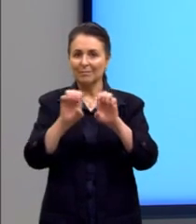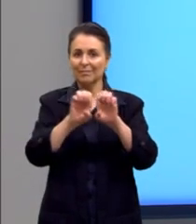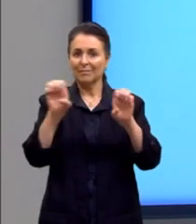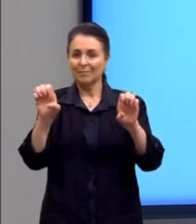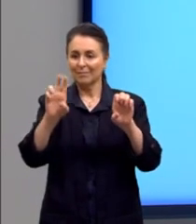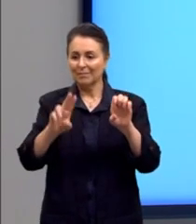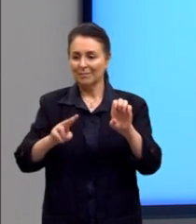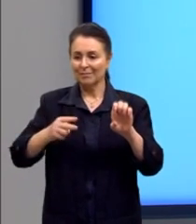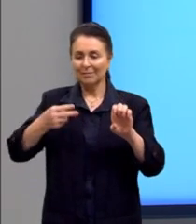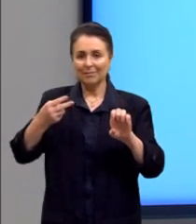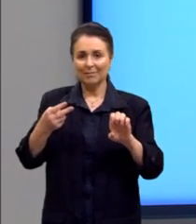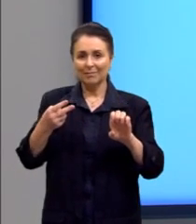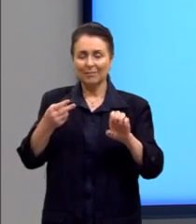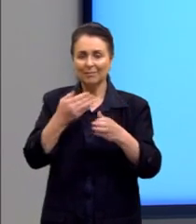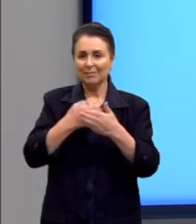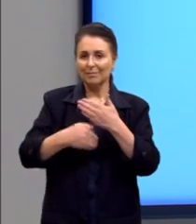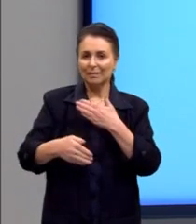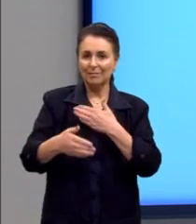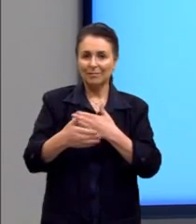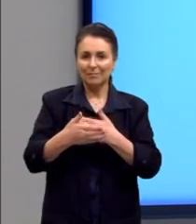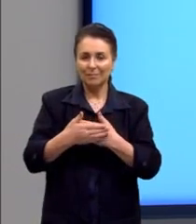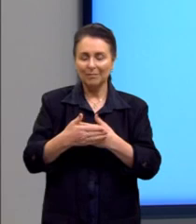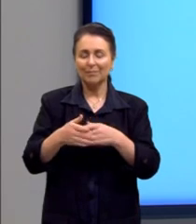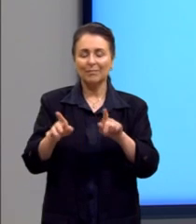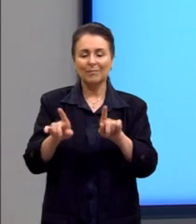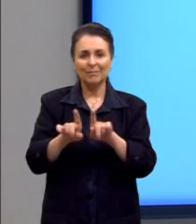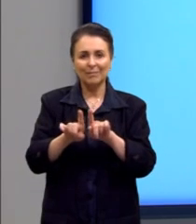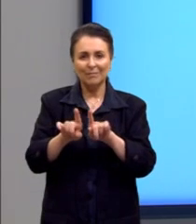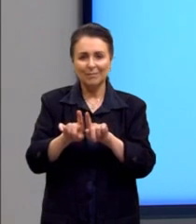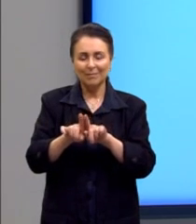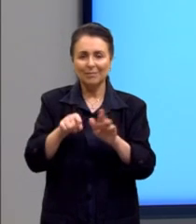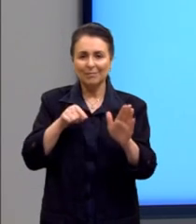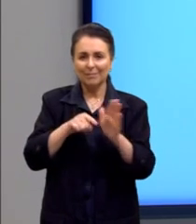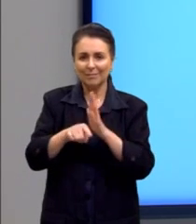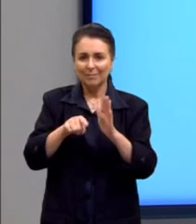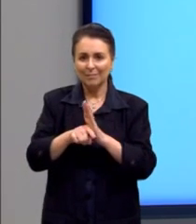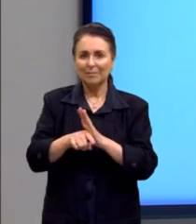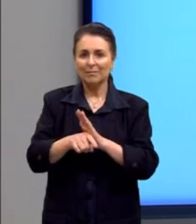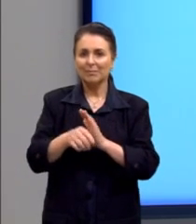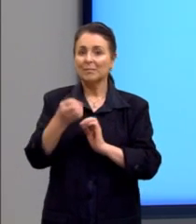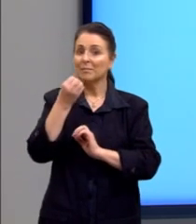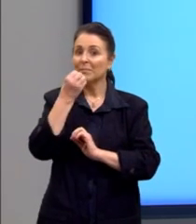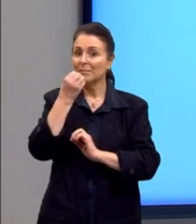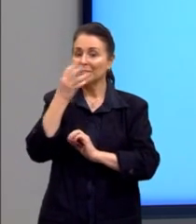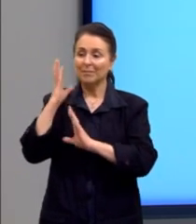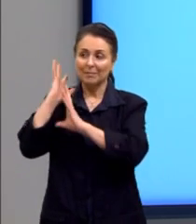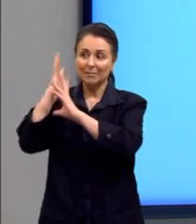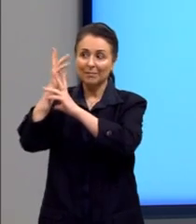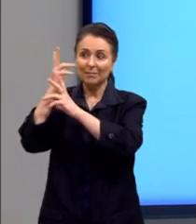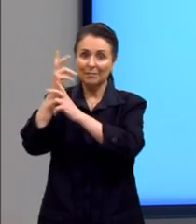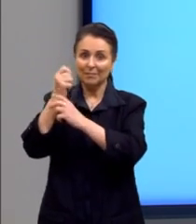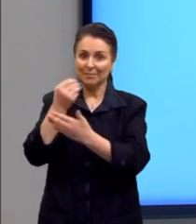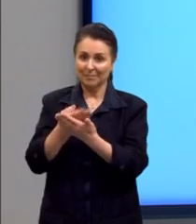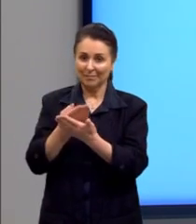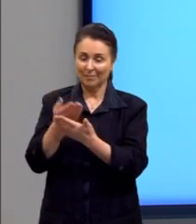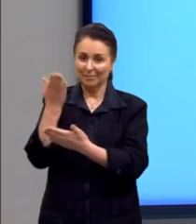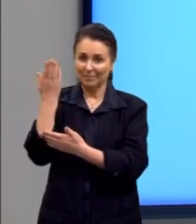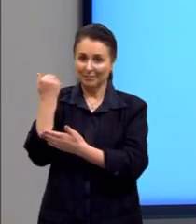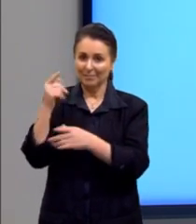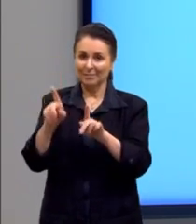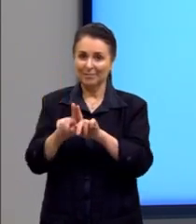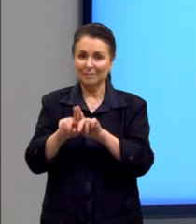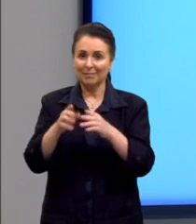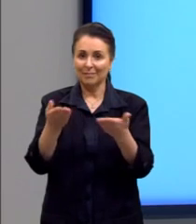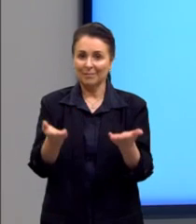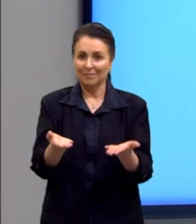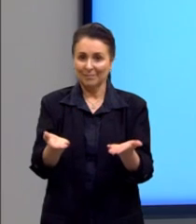exponencial tudo isso, gente, na mesma questão. Então, dê uma boa revisada aí nas últimas aulas e também na nossa